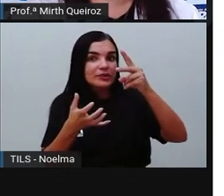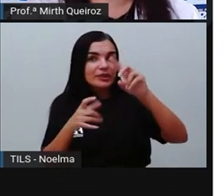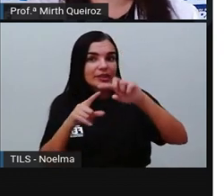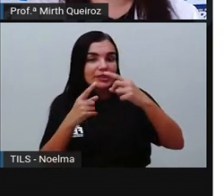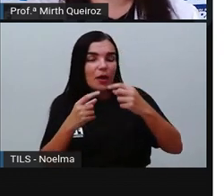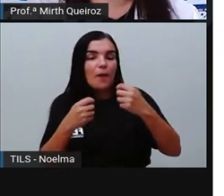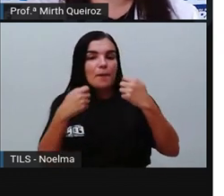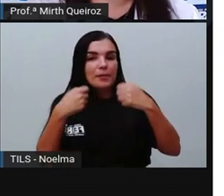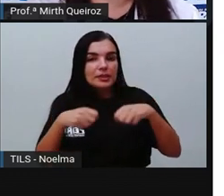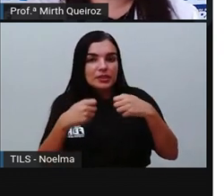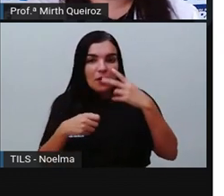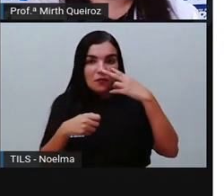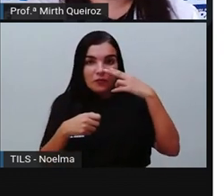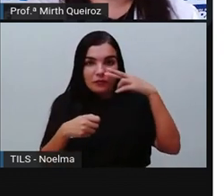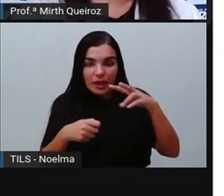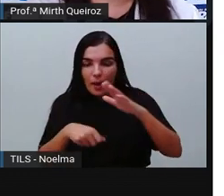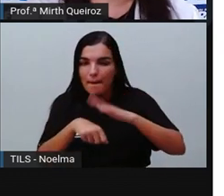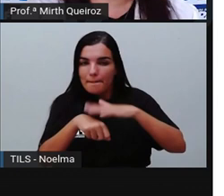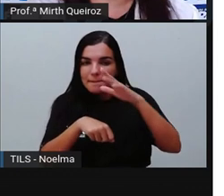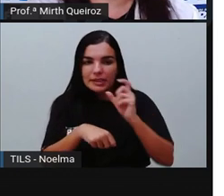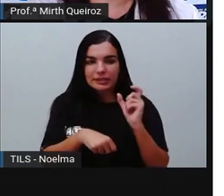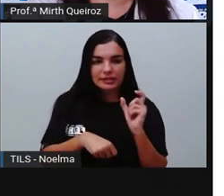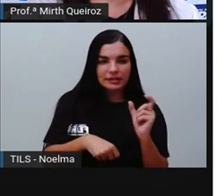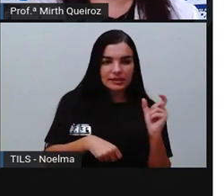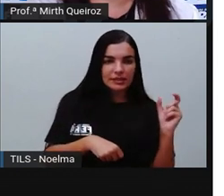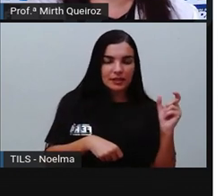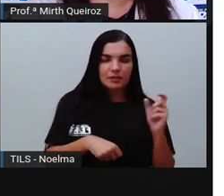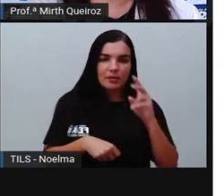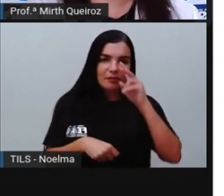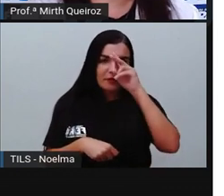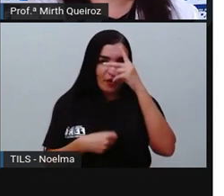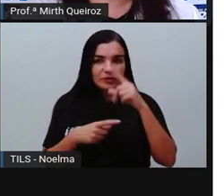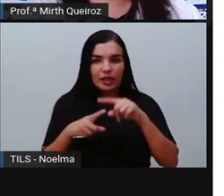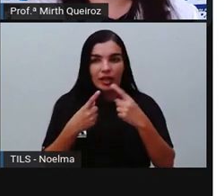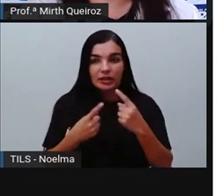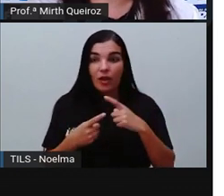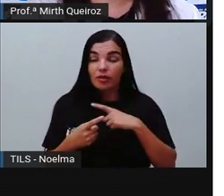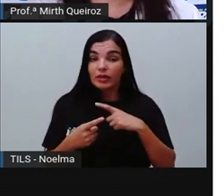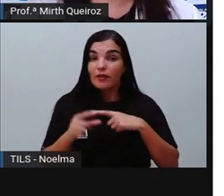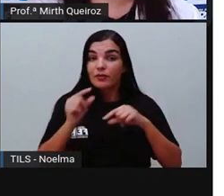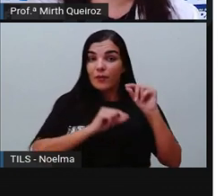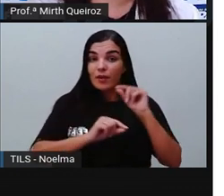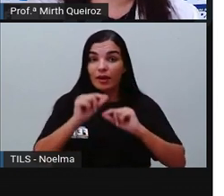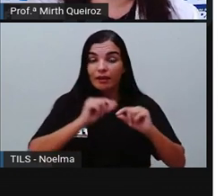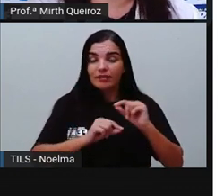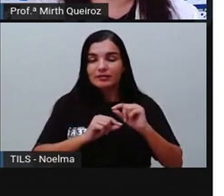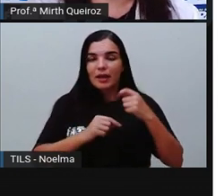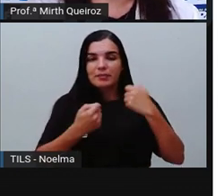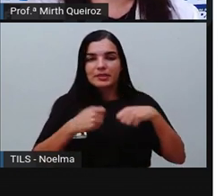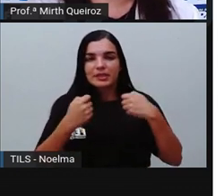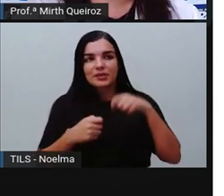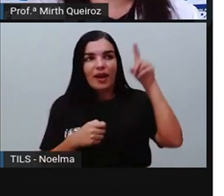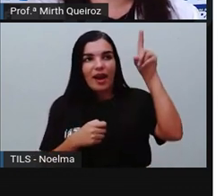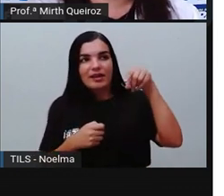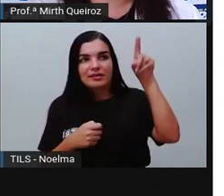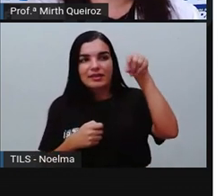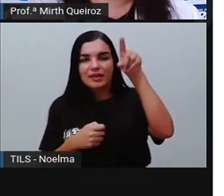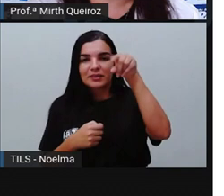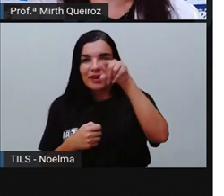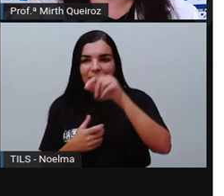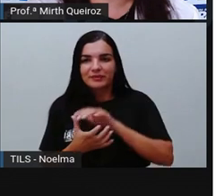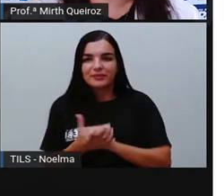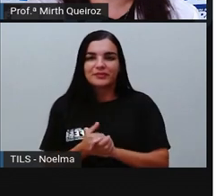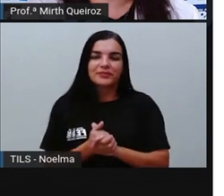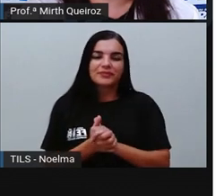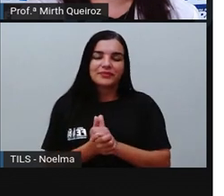descobriu qual é a sílaba mais forte. E pra isso a gente teve que acentuar aí essas palavras,